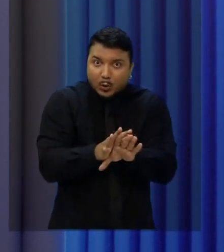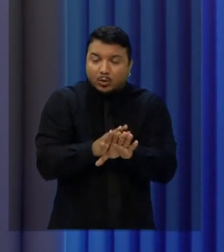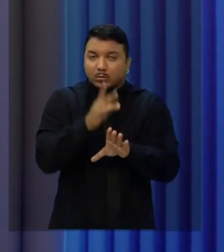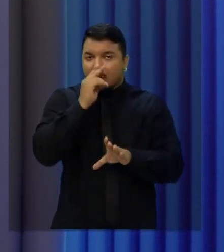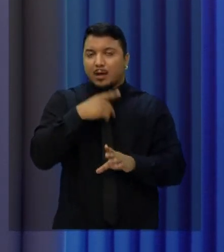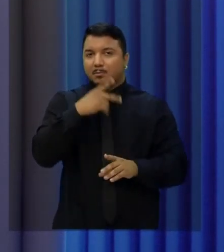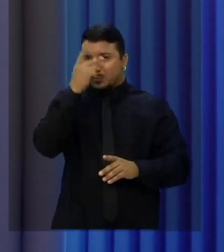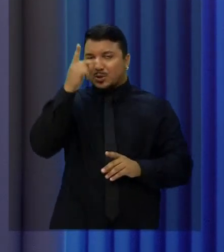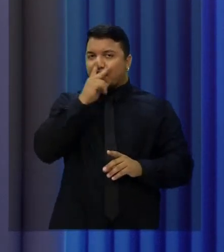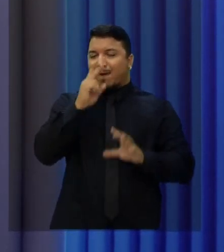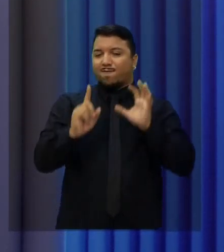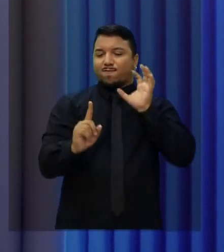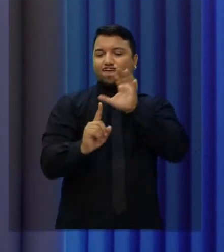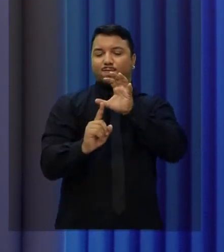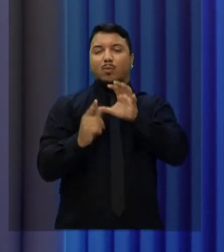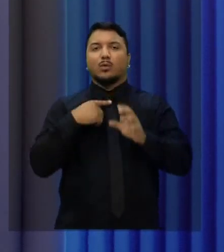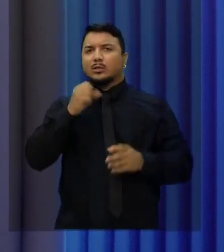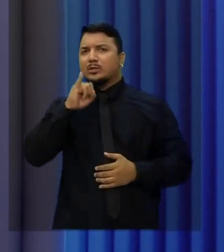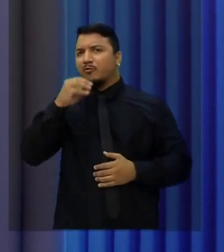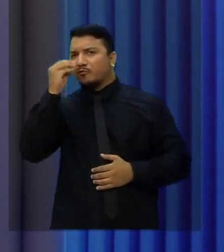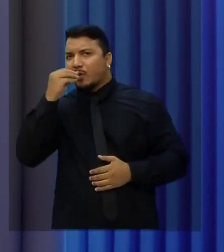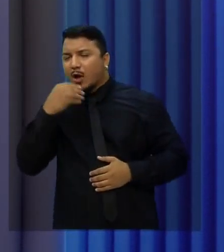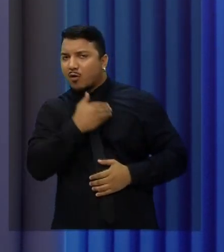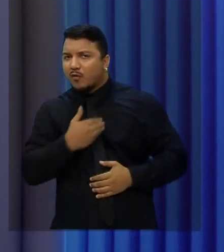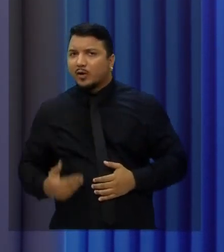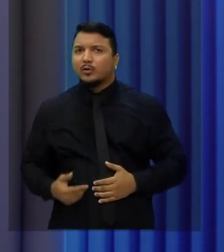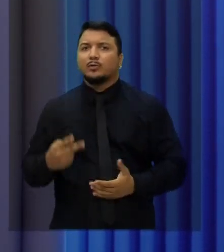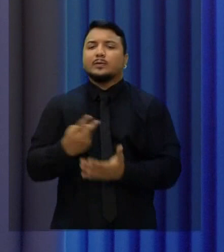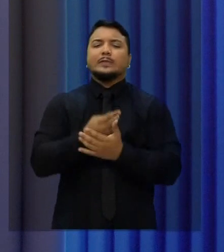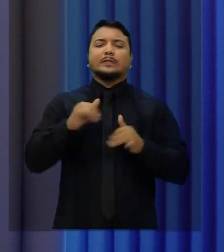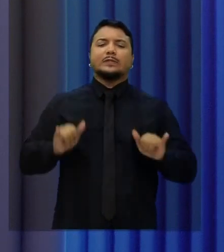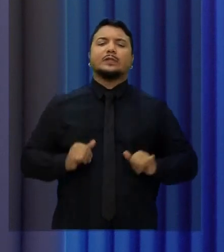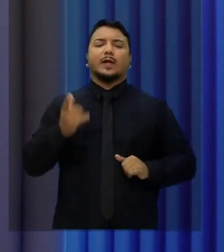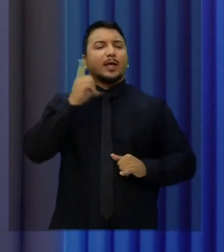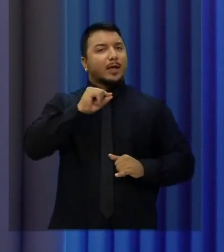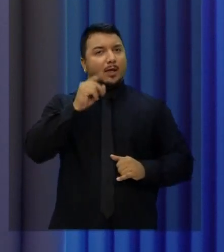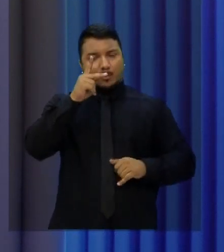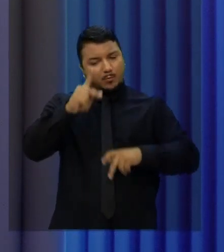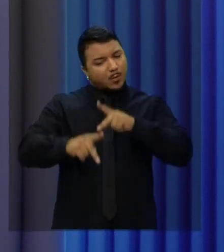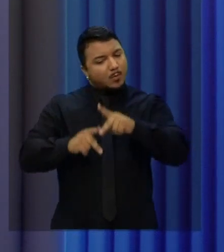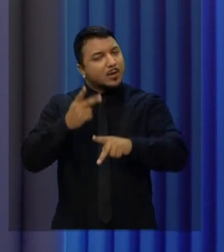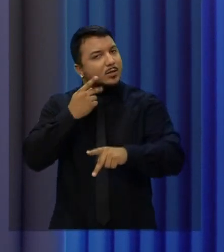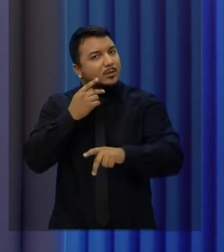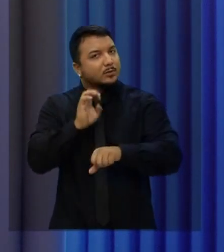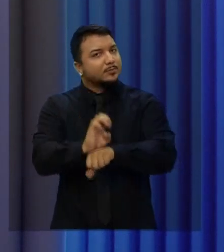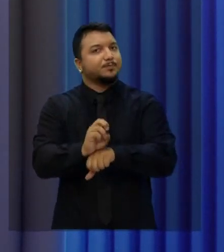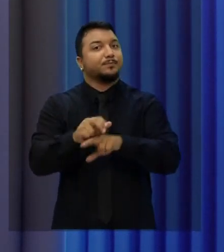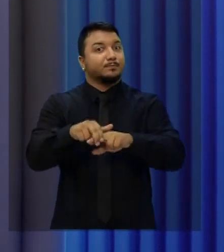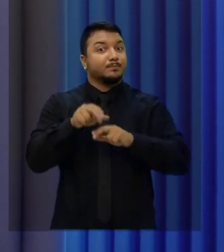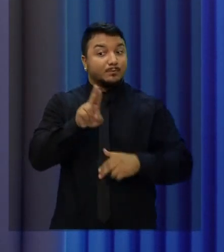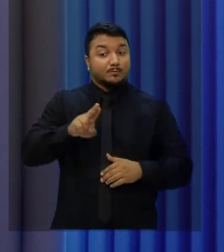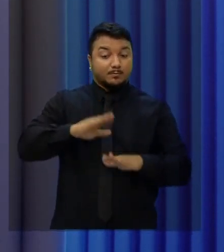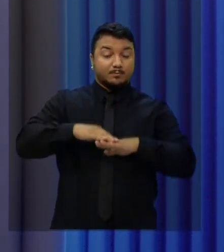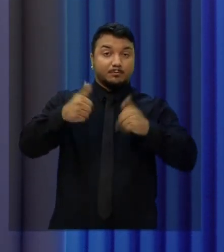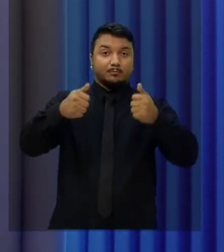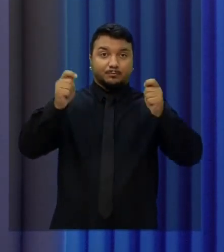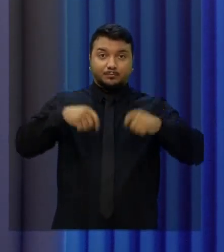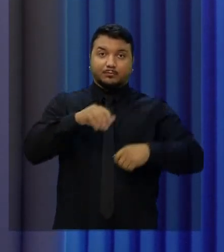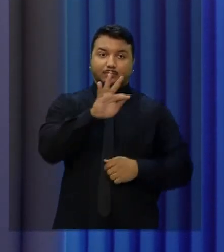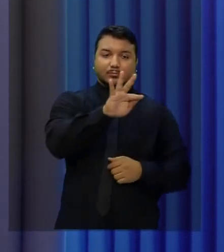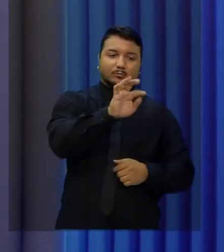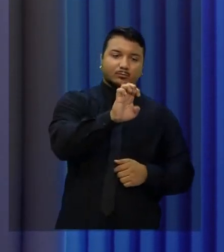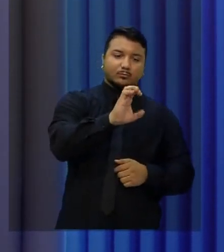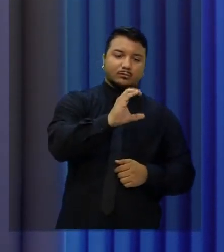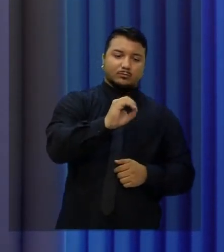governador fraco, quem vai sofrer é o cearense. No nosso programa, sem dúvida nenhuma, a gente vai utilizar melhor os recursos do FECOP para